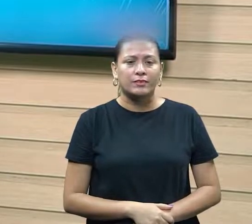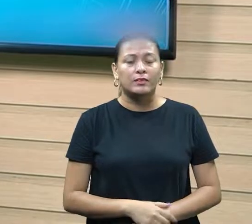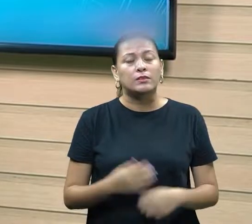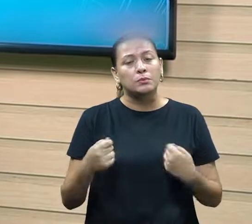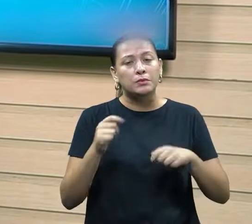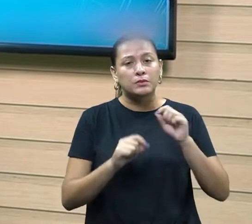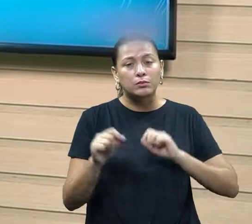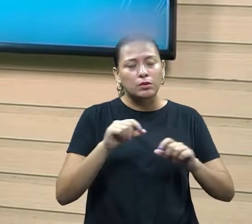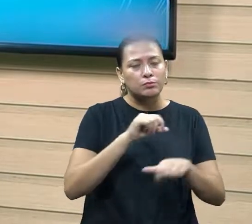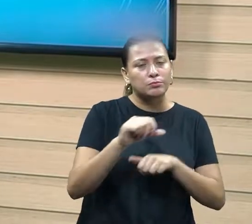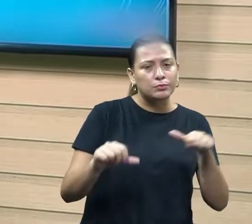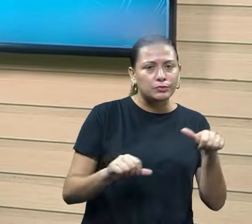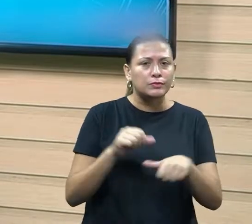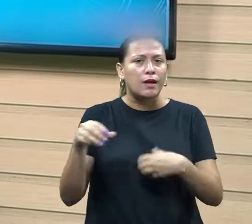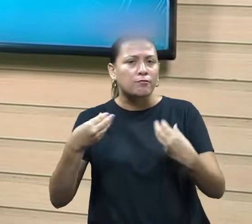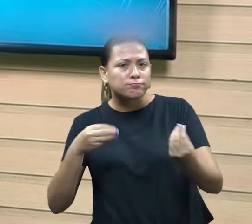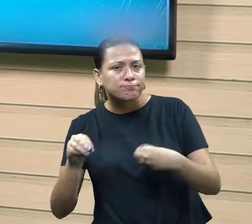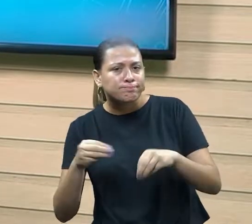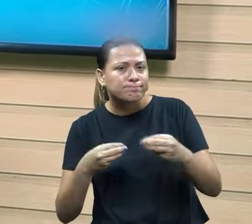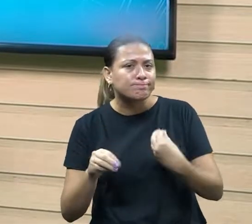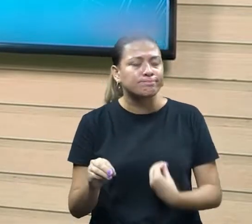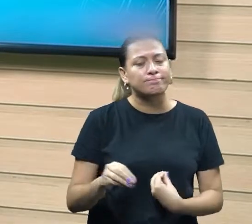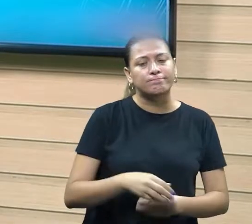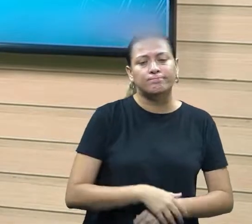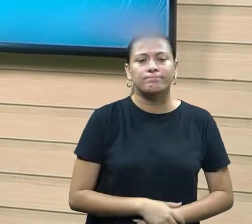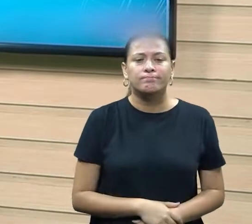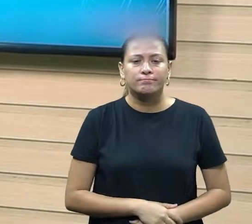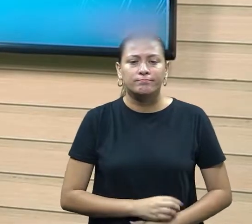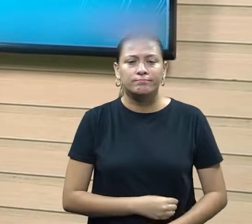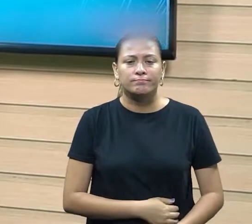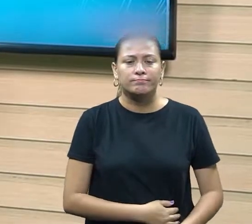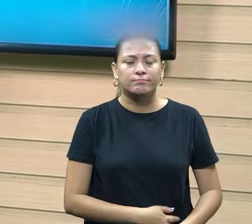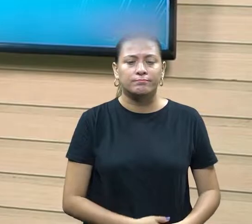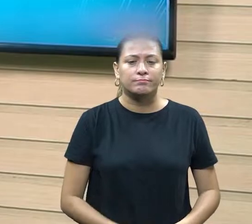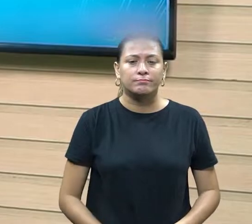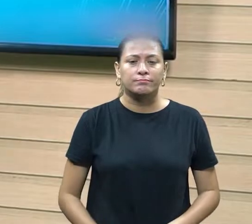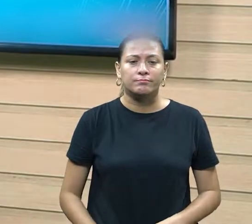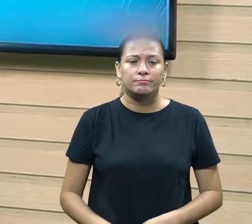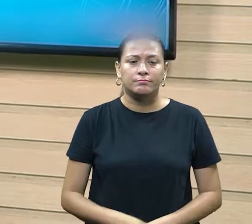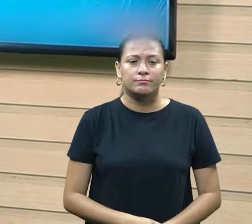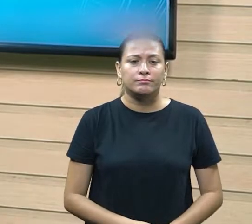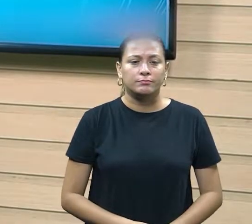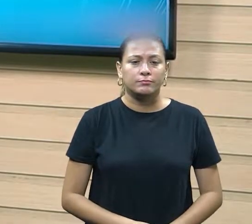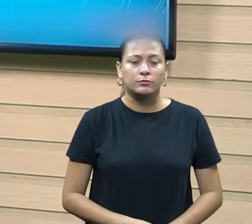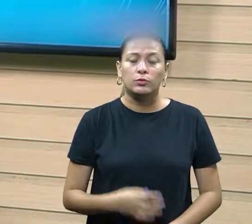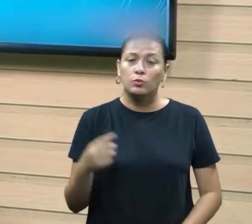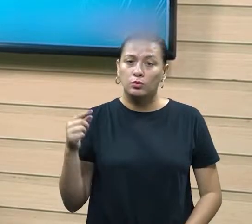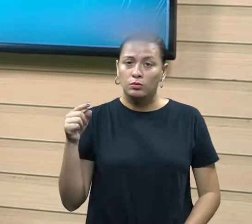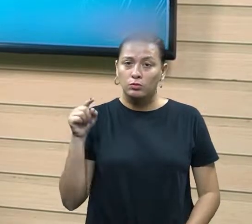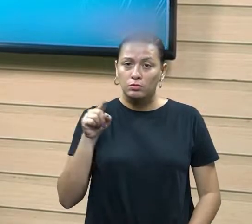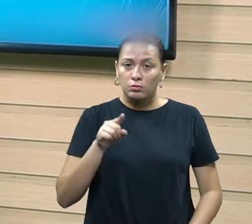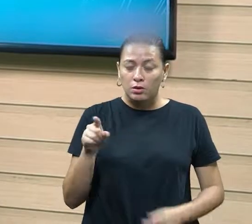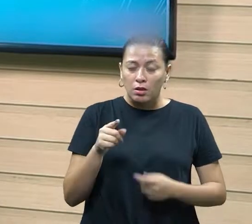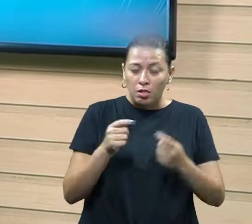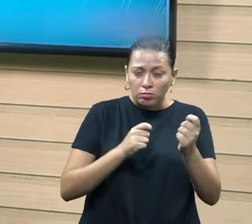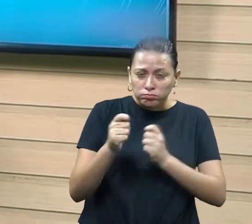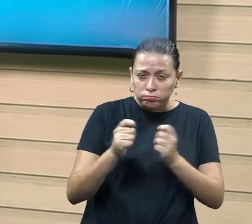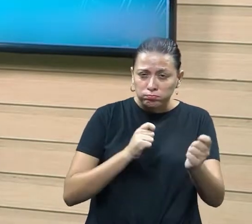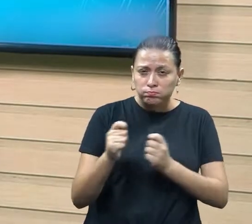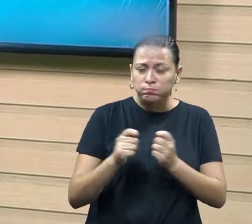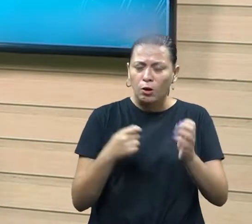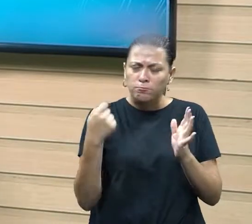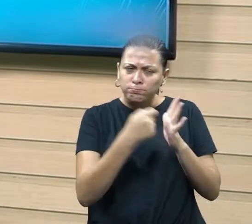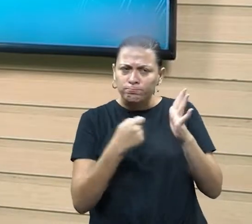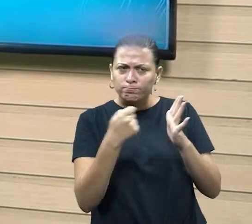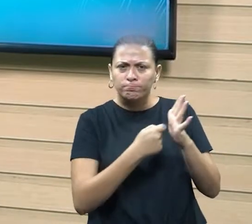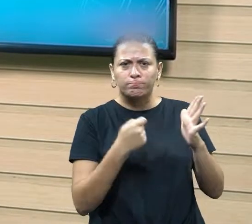de ser flexível, né? Nesse processo. Então, quando esse negociador se comporta assim, de certa forma, um controlador e que ele é visto